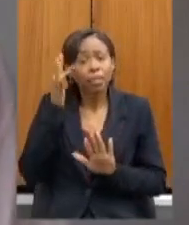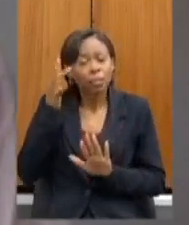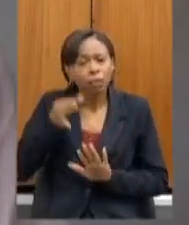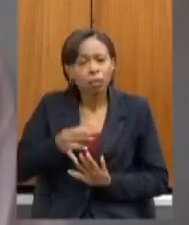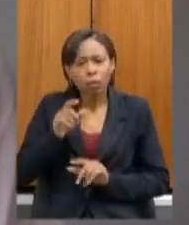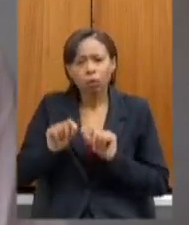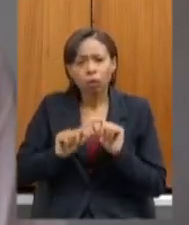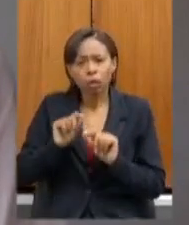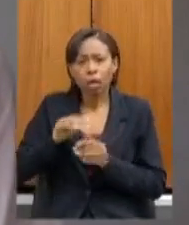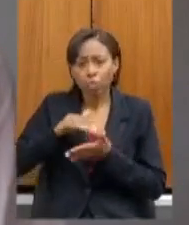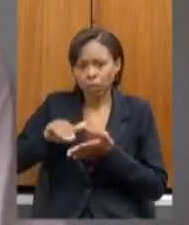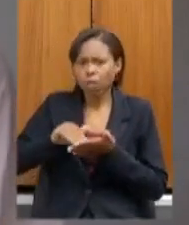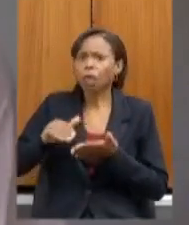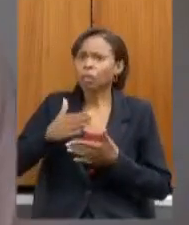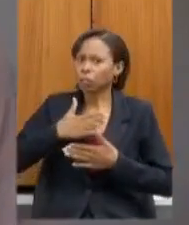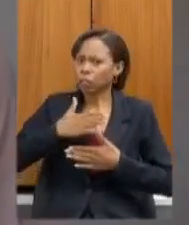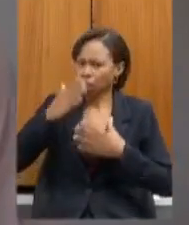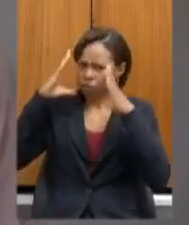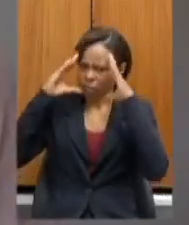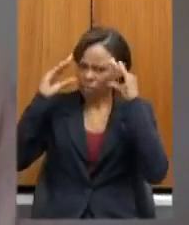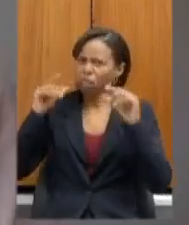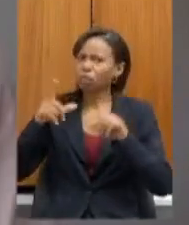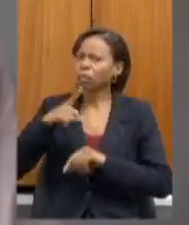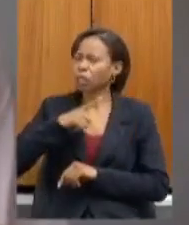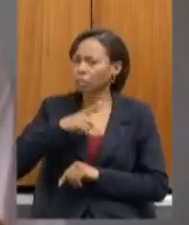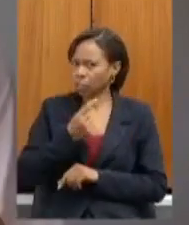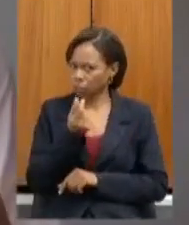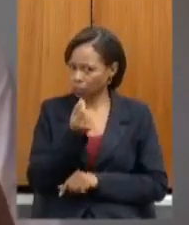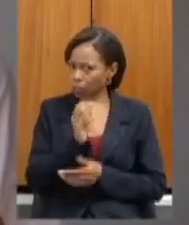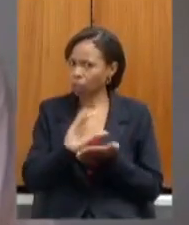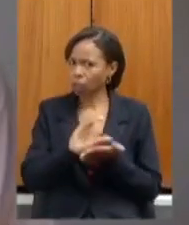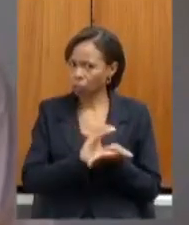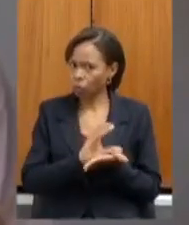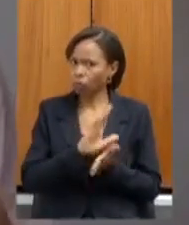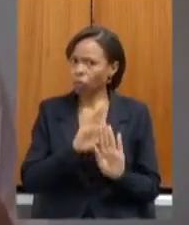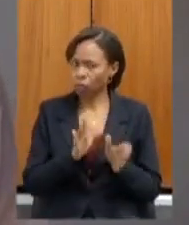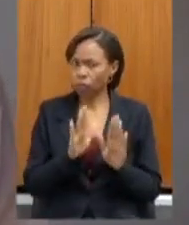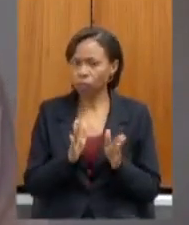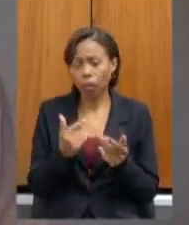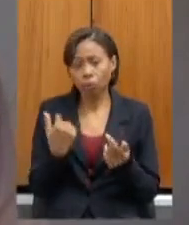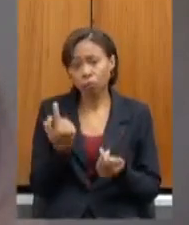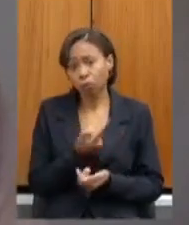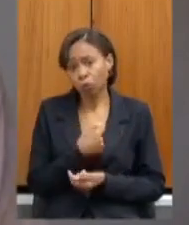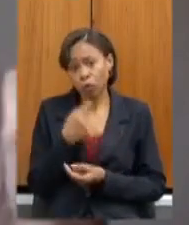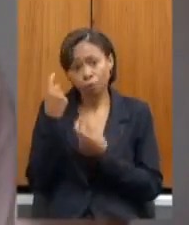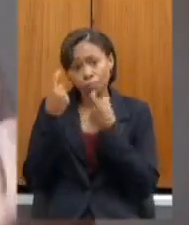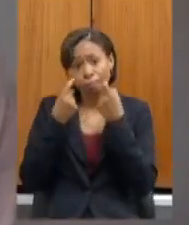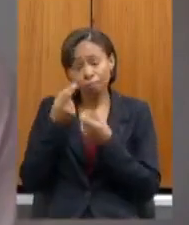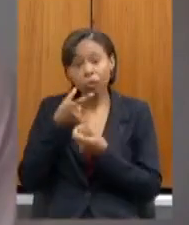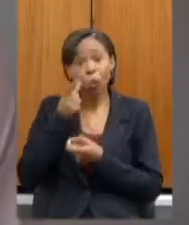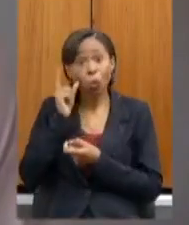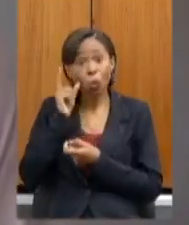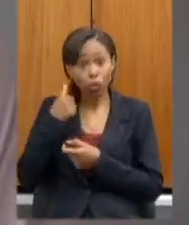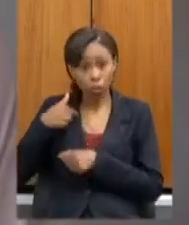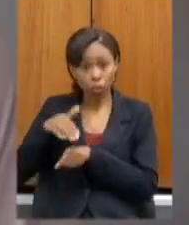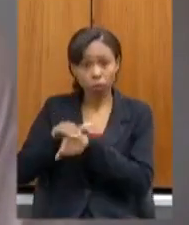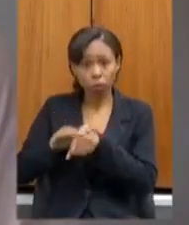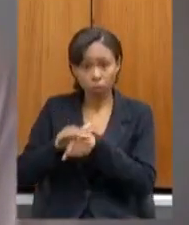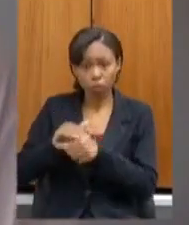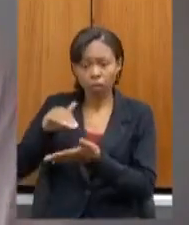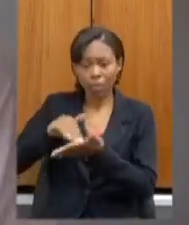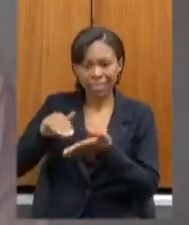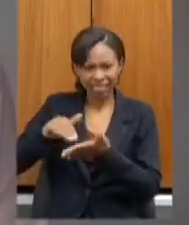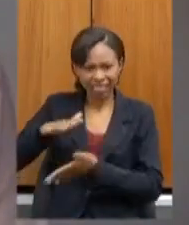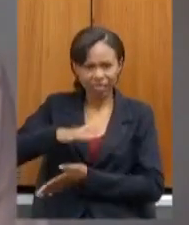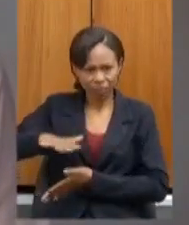tranquilidade da secretaria de que há recurso para isso e de que a gente está com a preocupação inclusive essa ontem mesmo eu falava com a subsecretária da